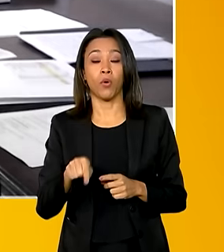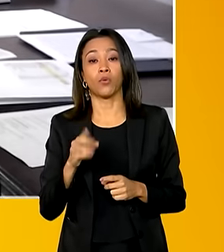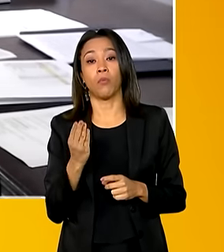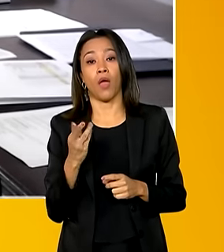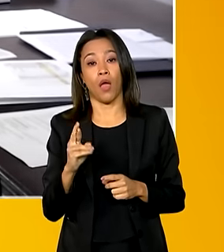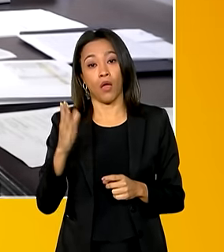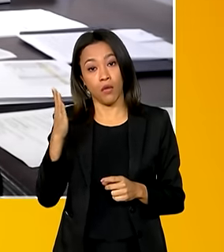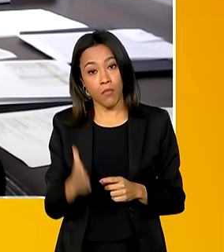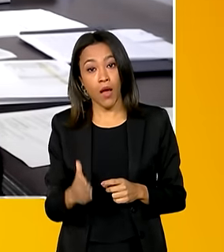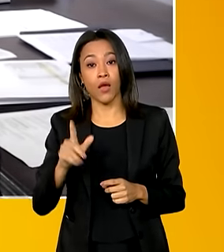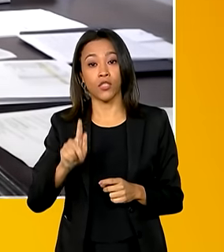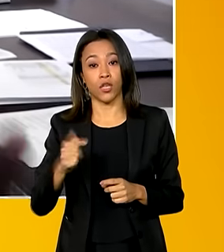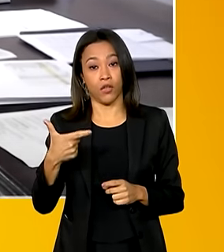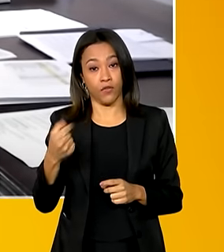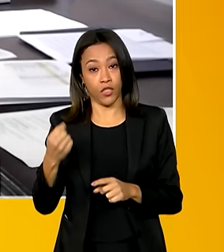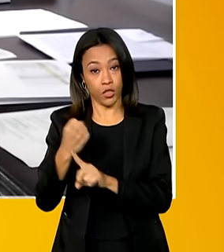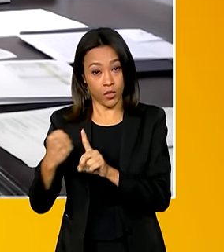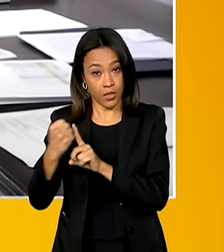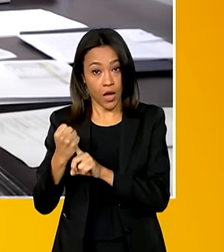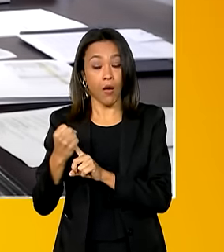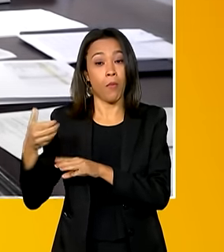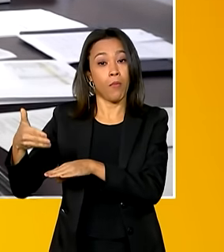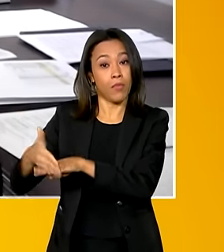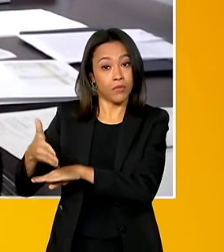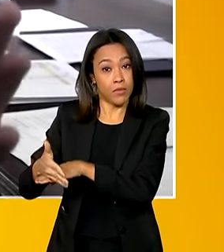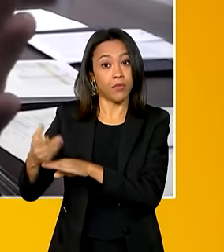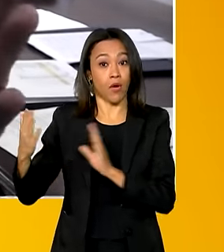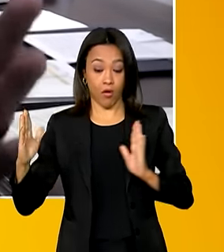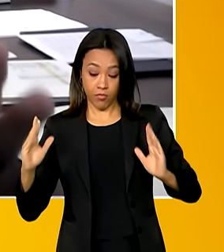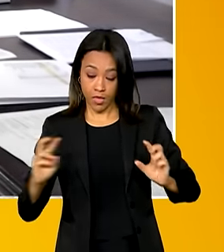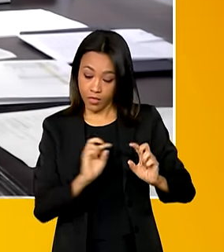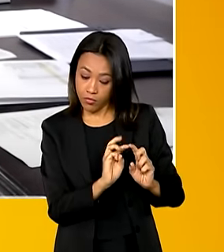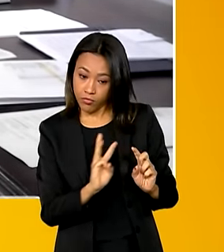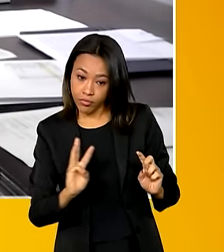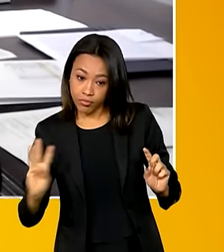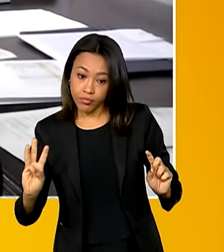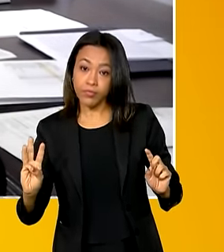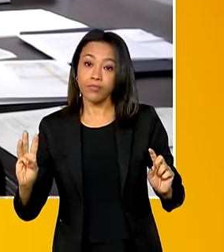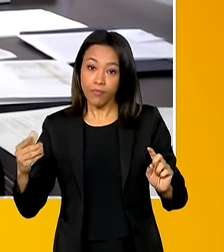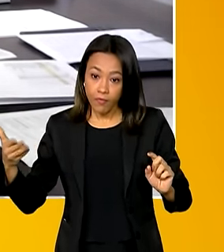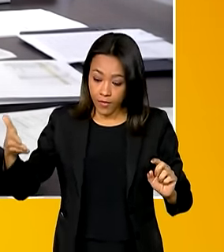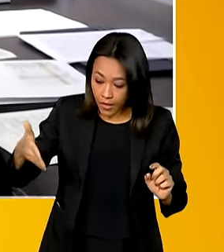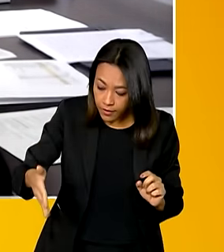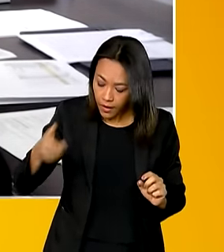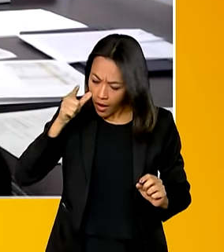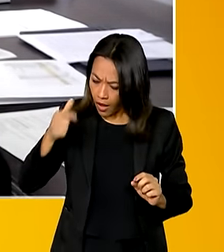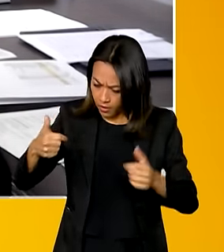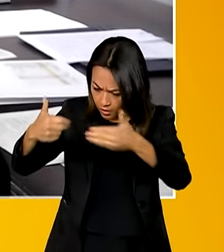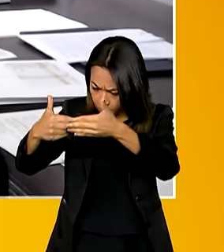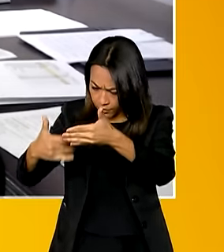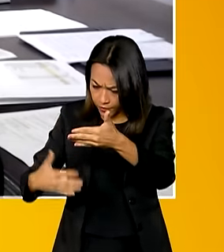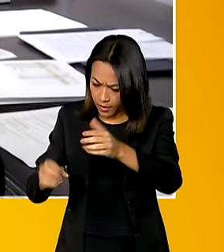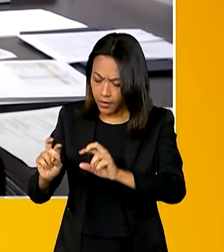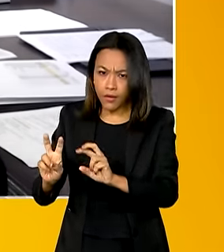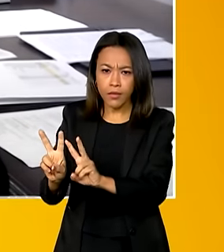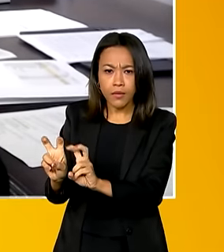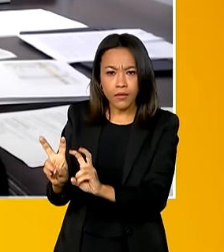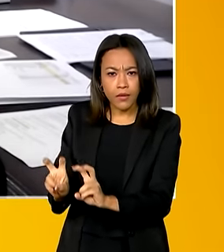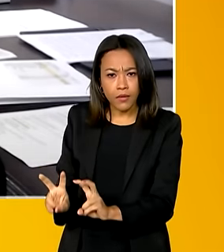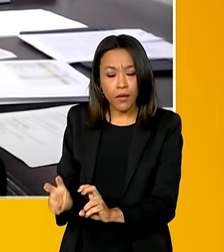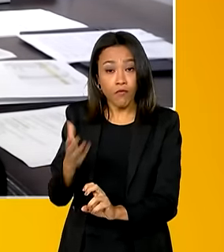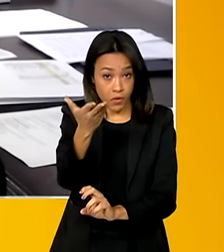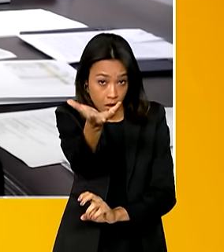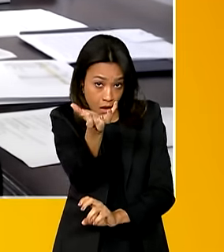Participativo. Ele já cai direto nessa página. Ali você encontra todo o conteúdo. Mas se você quiser